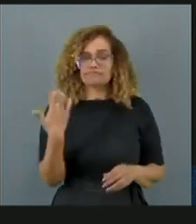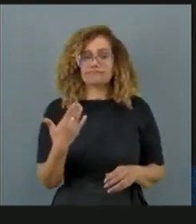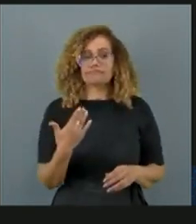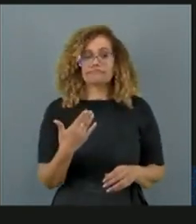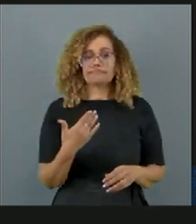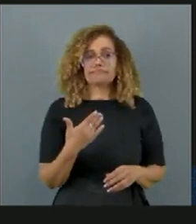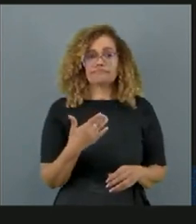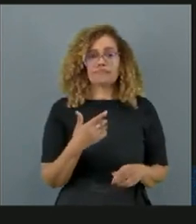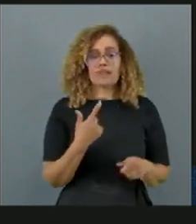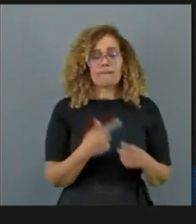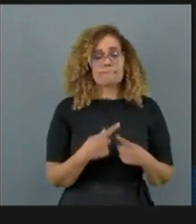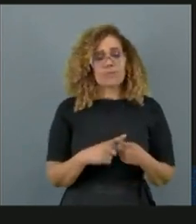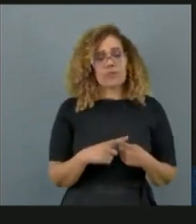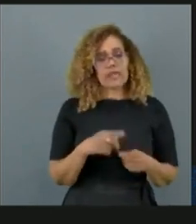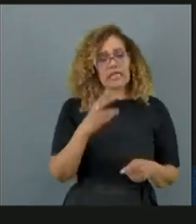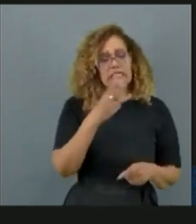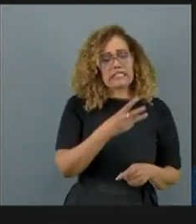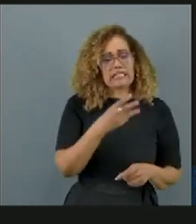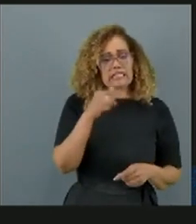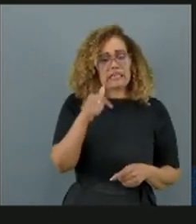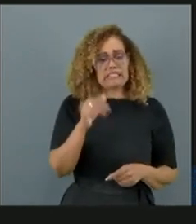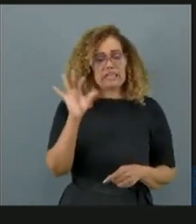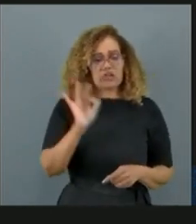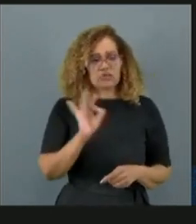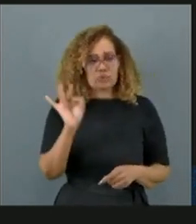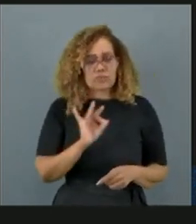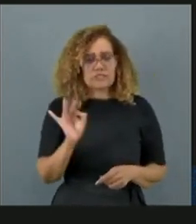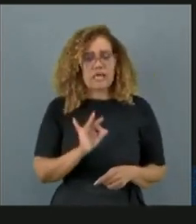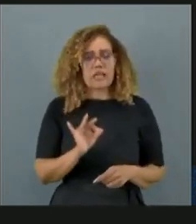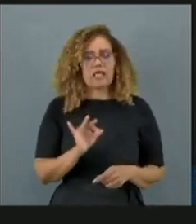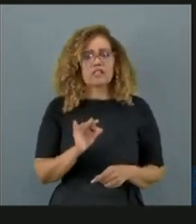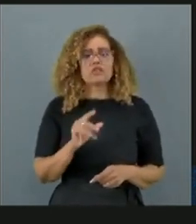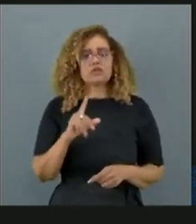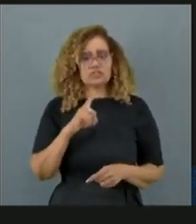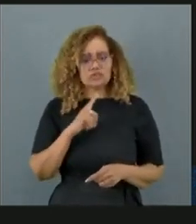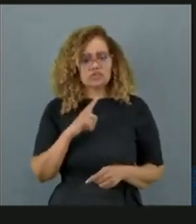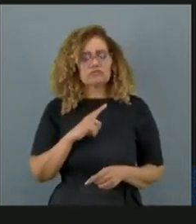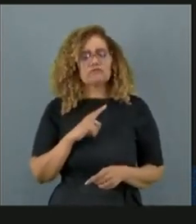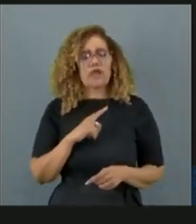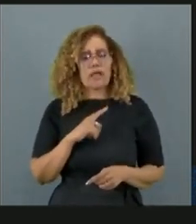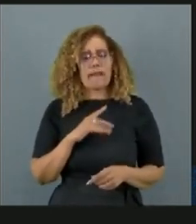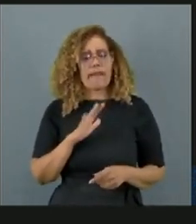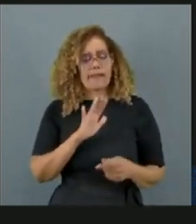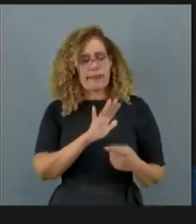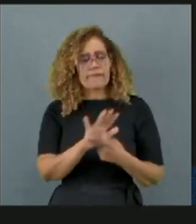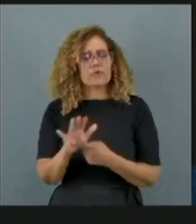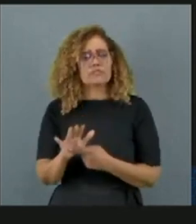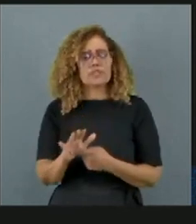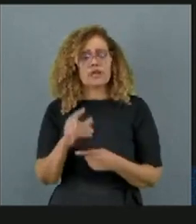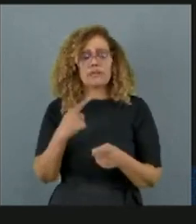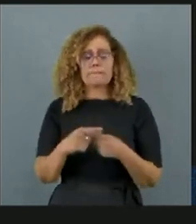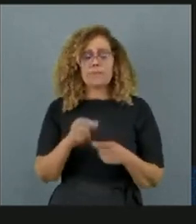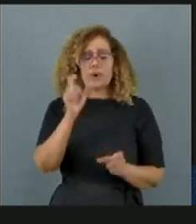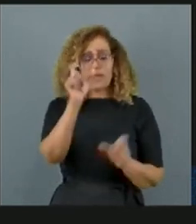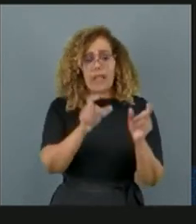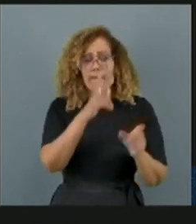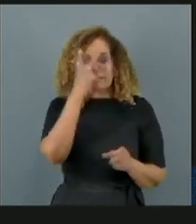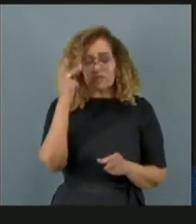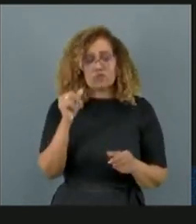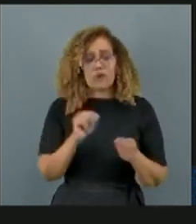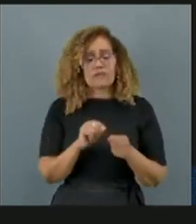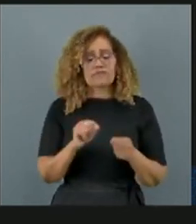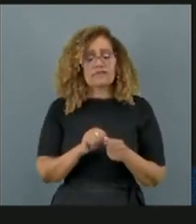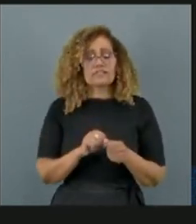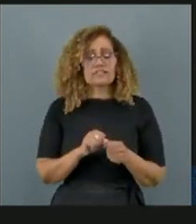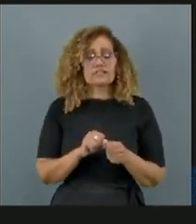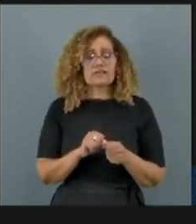% eram pessoas que tinham no seu prontuário registro de pessoas era pessoa que fazia tratamento para transtorno